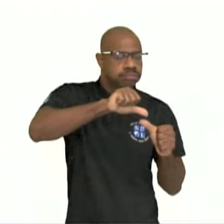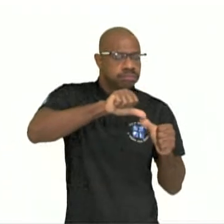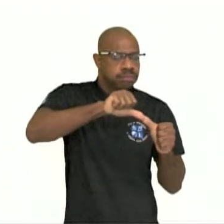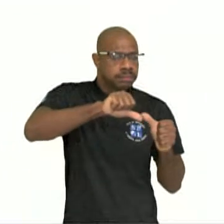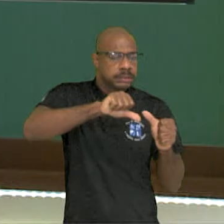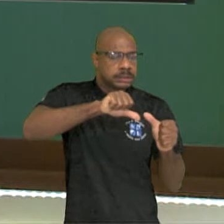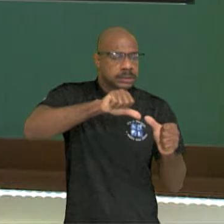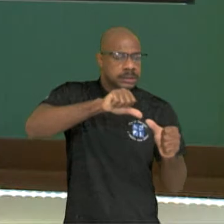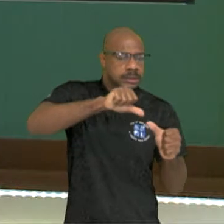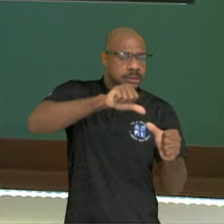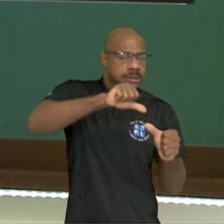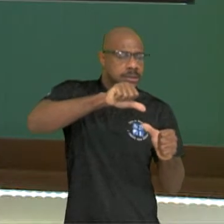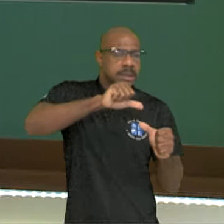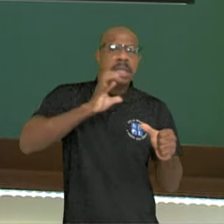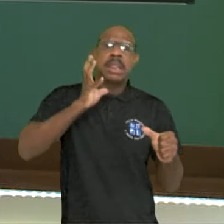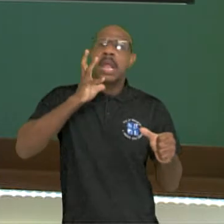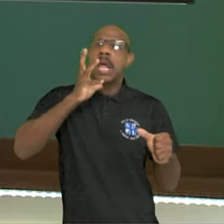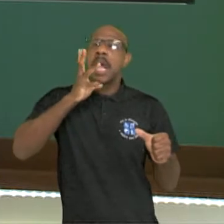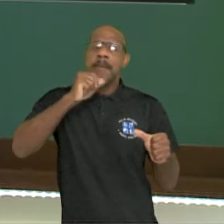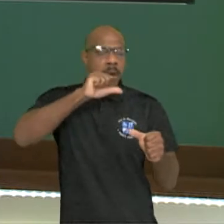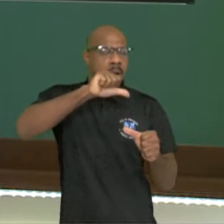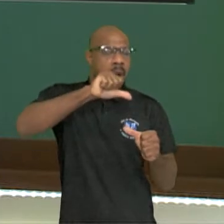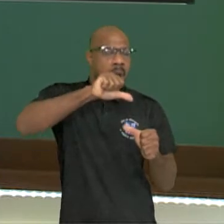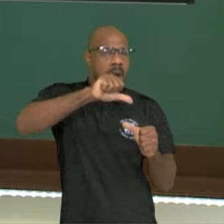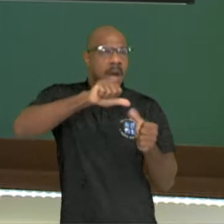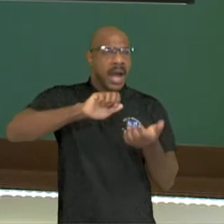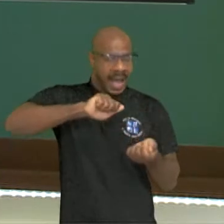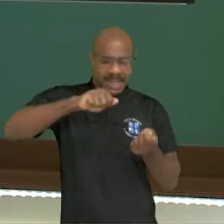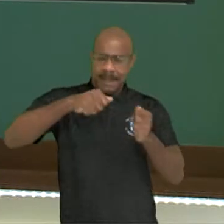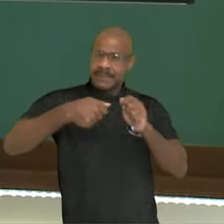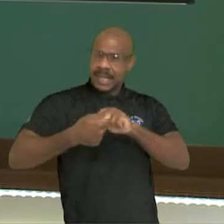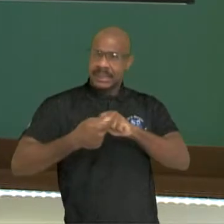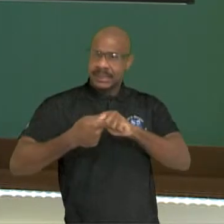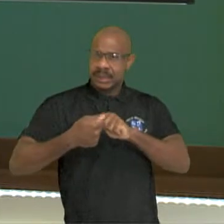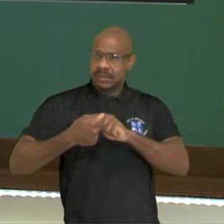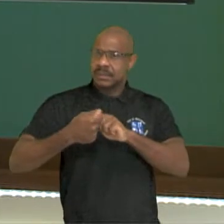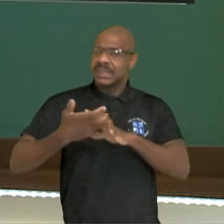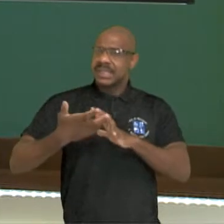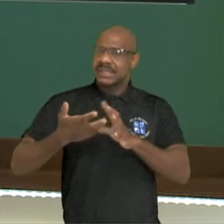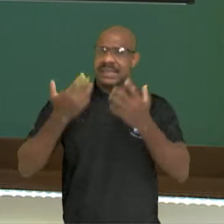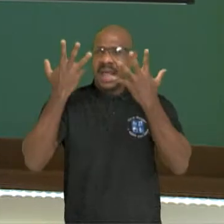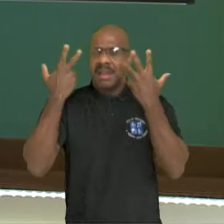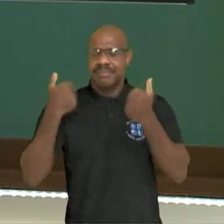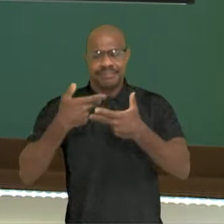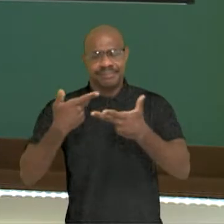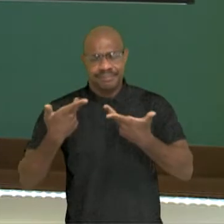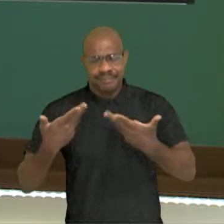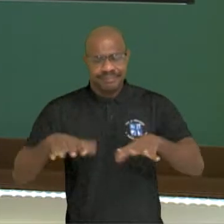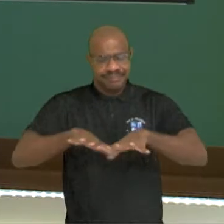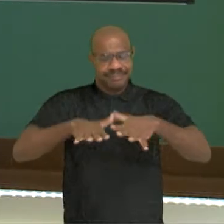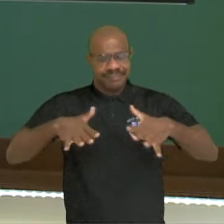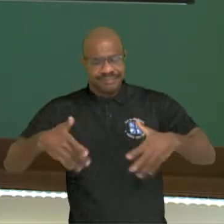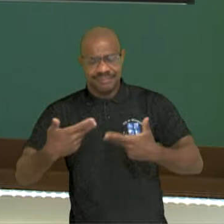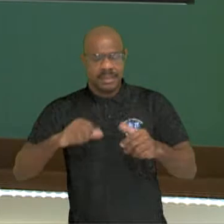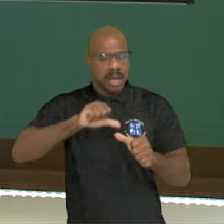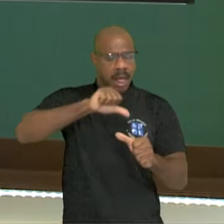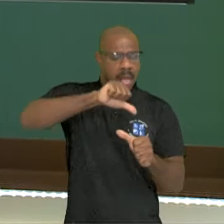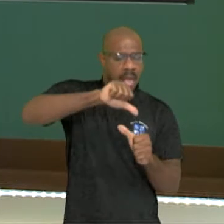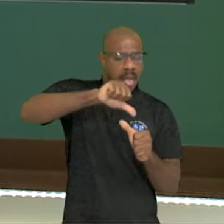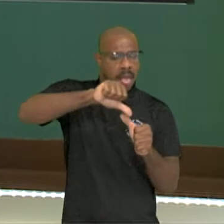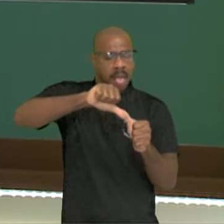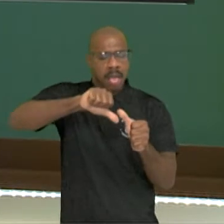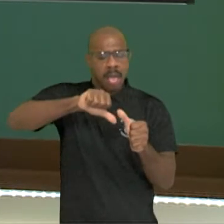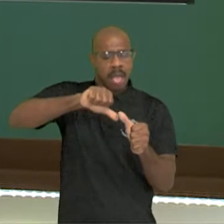lenta, de adaptação de seres, por exemplo, aquáticos, para terrestres. Então todas essas